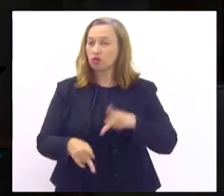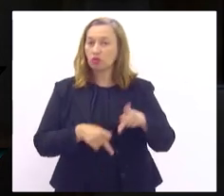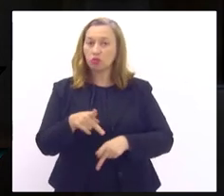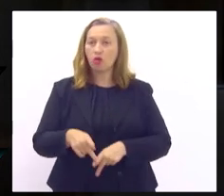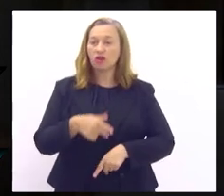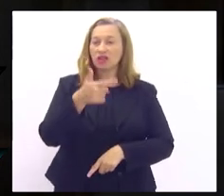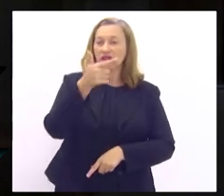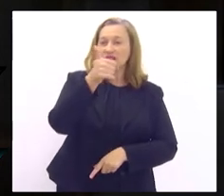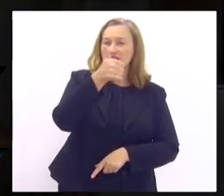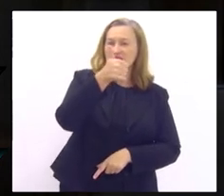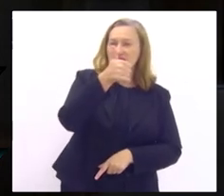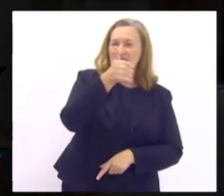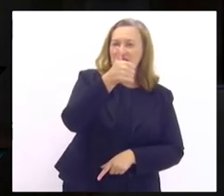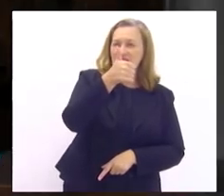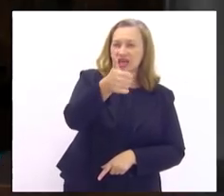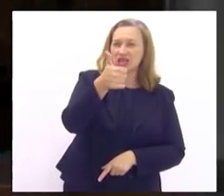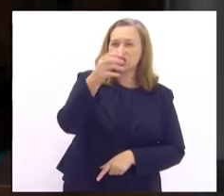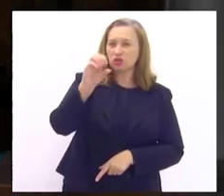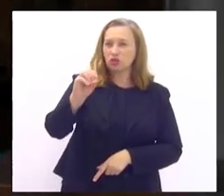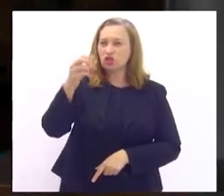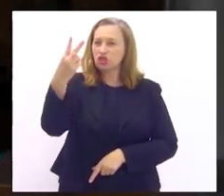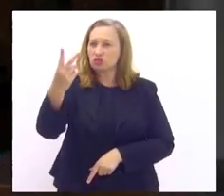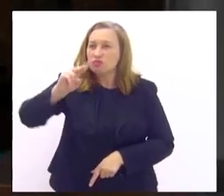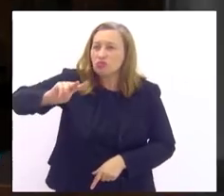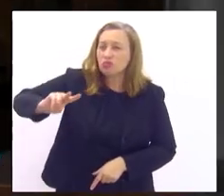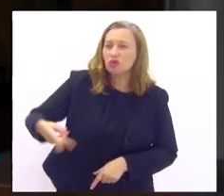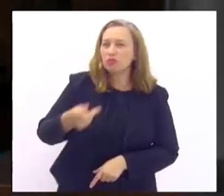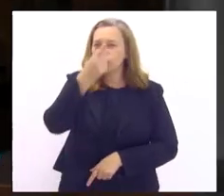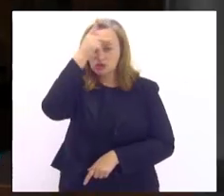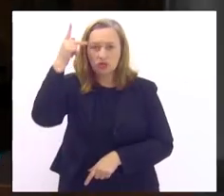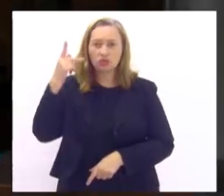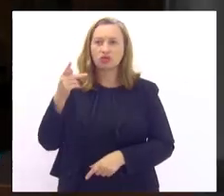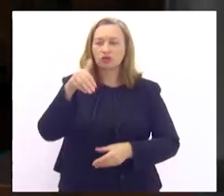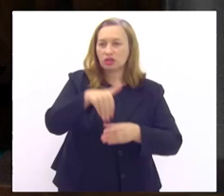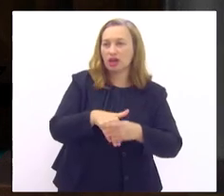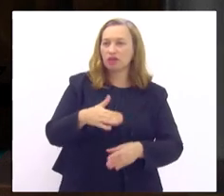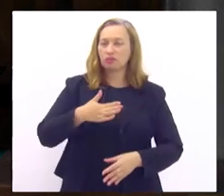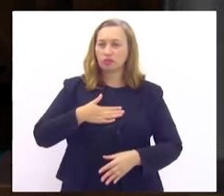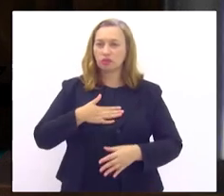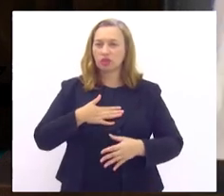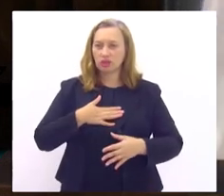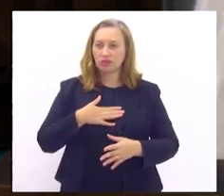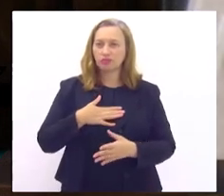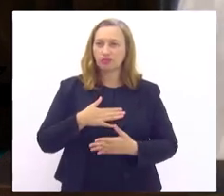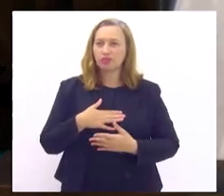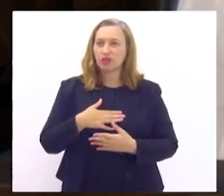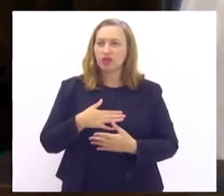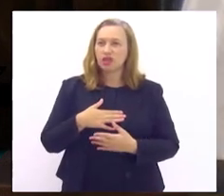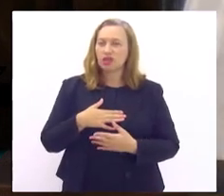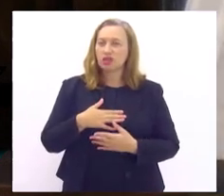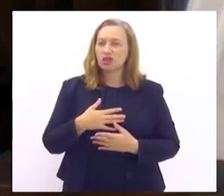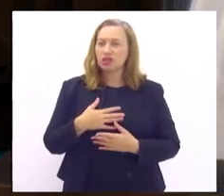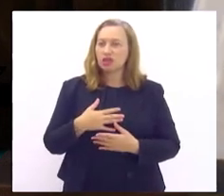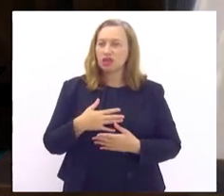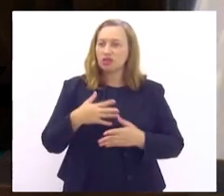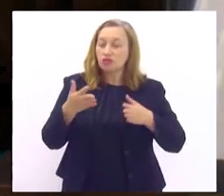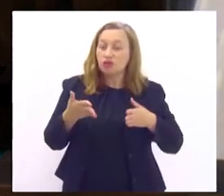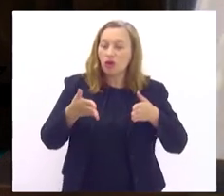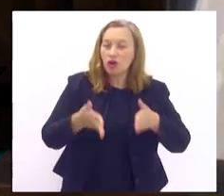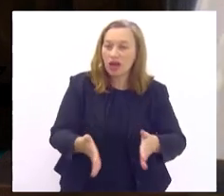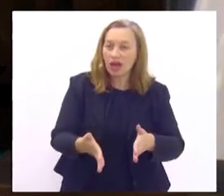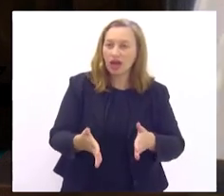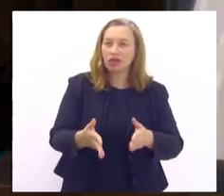pessoas que confiaram em mim e na minha capacidade de visibilidade de dar visibilidade a causas que às vezes ficam